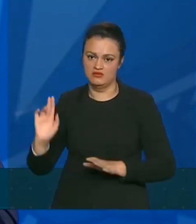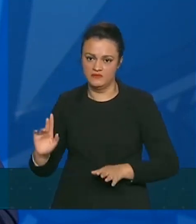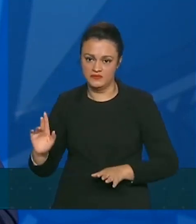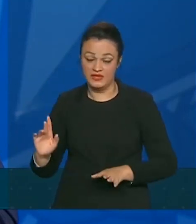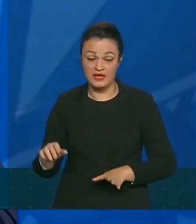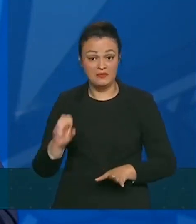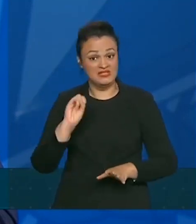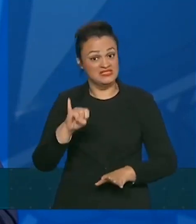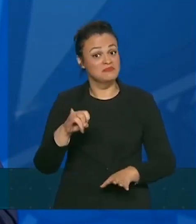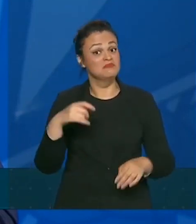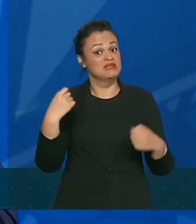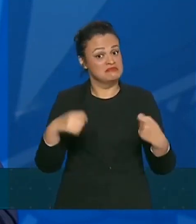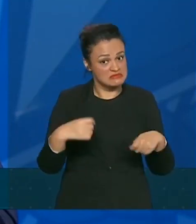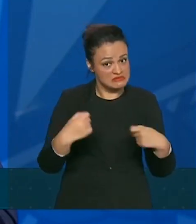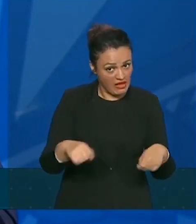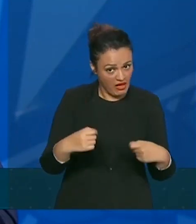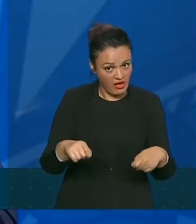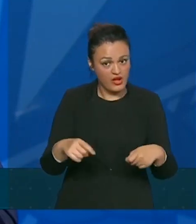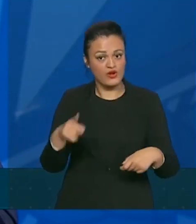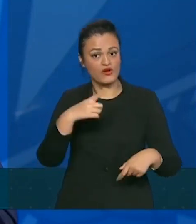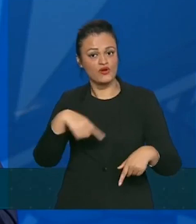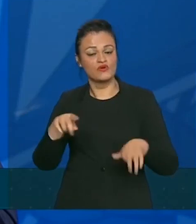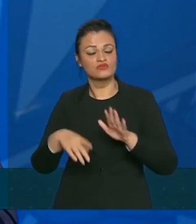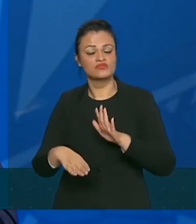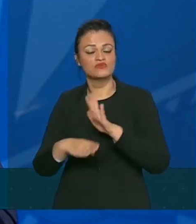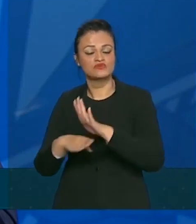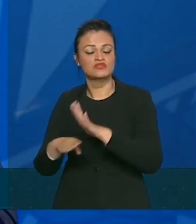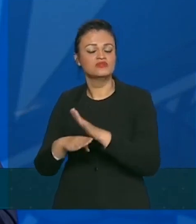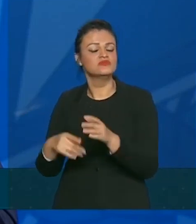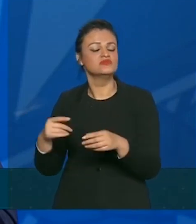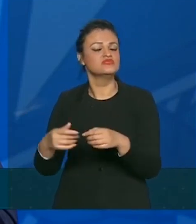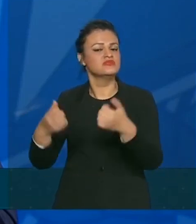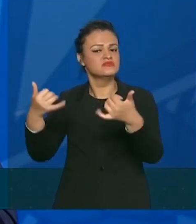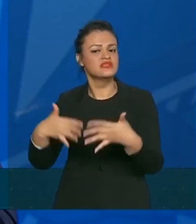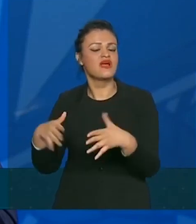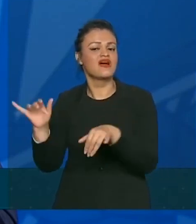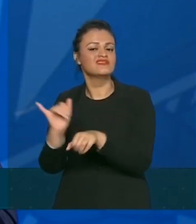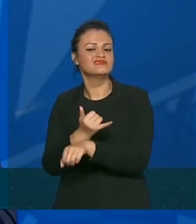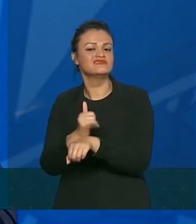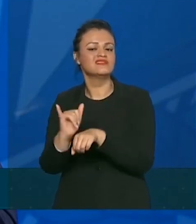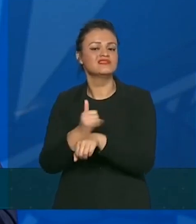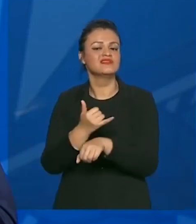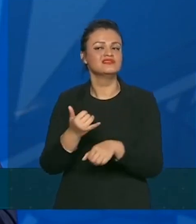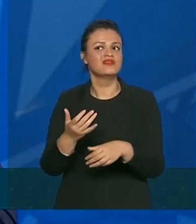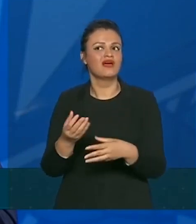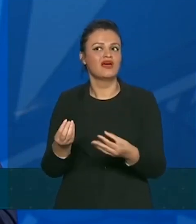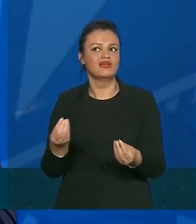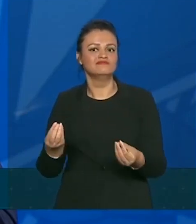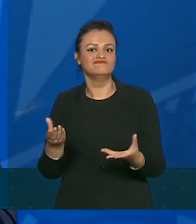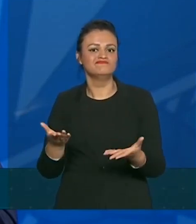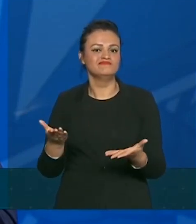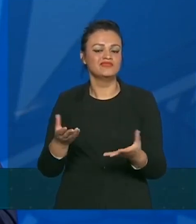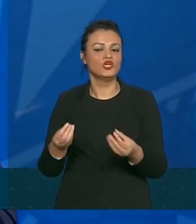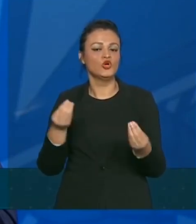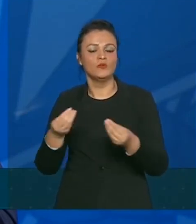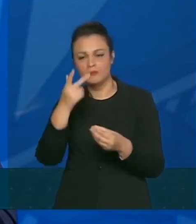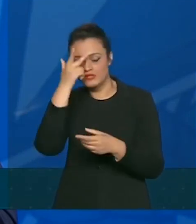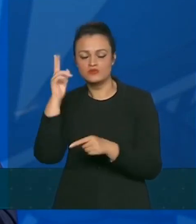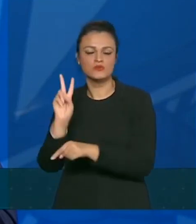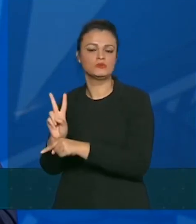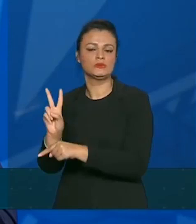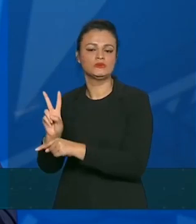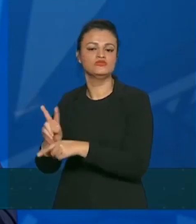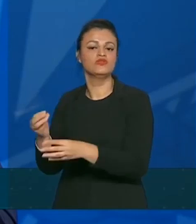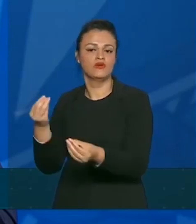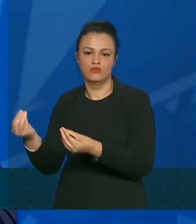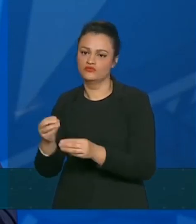participa ajudando a desenhar uma forma de fazer que proteja as pessoas.